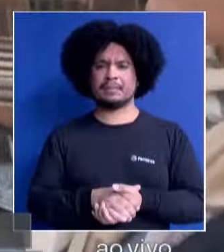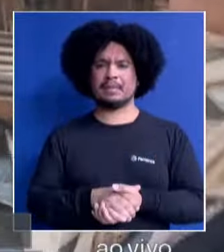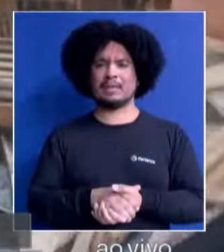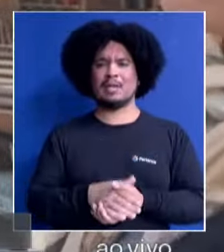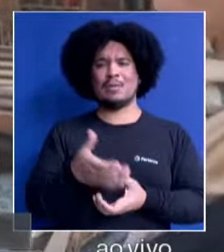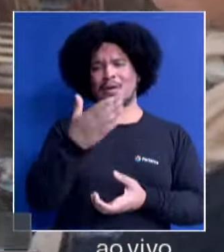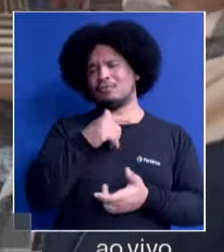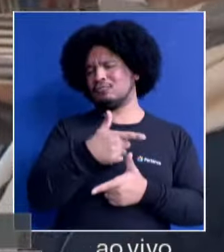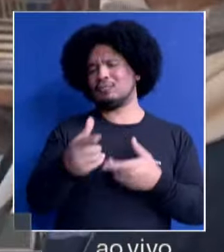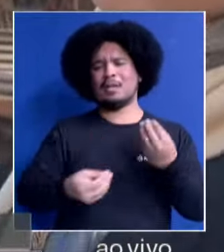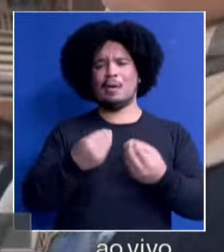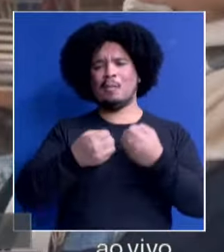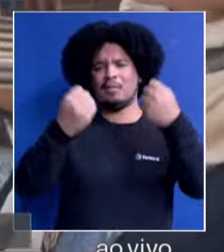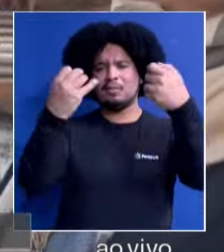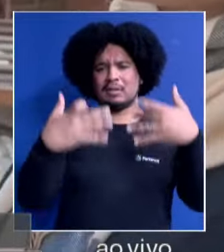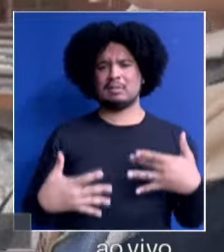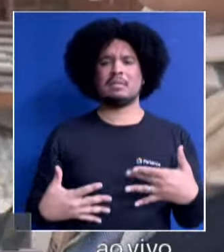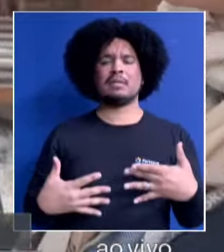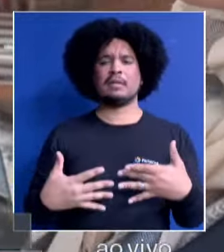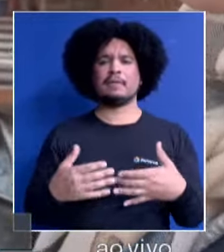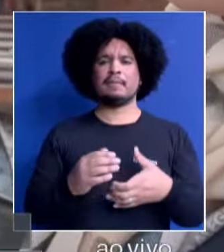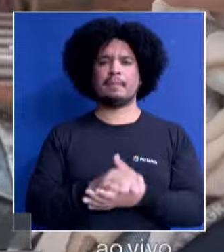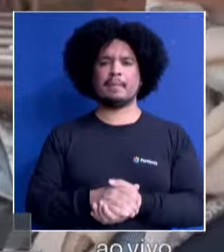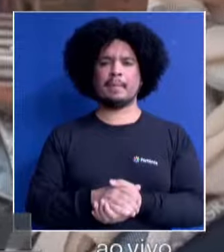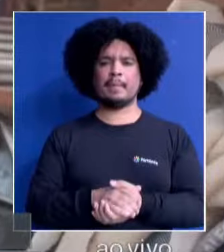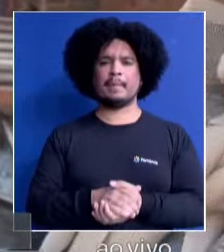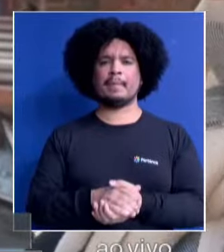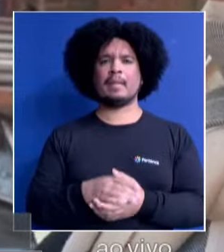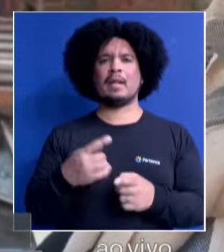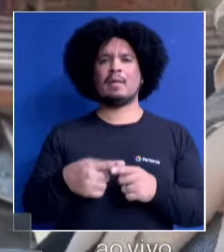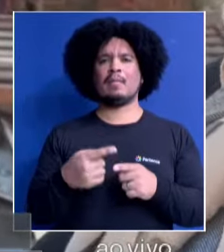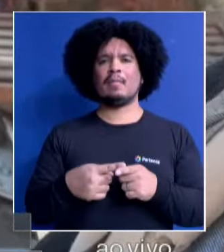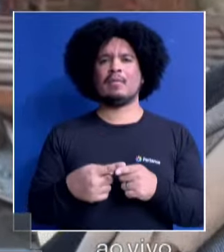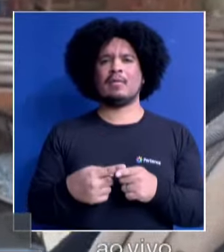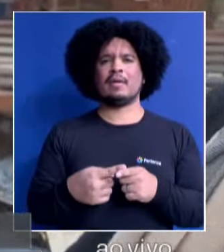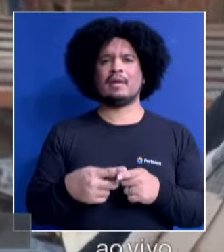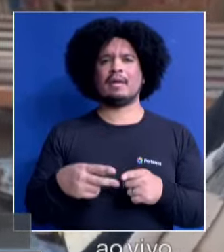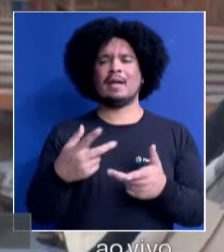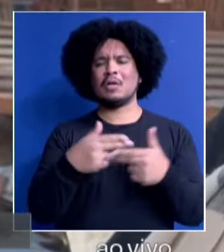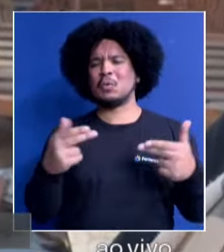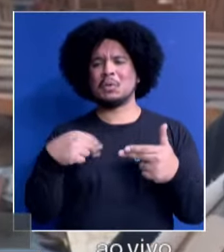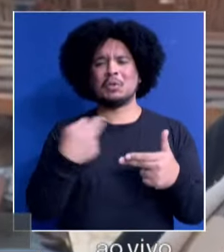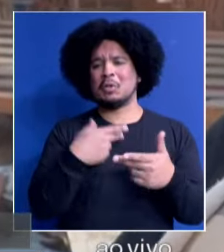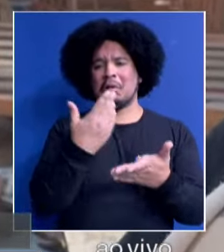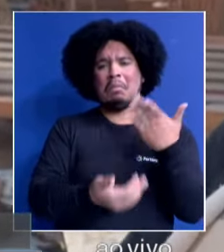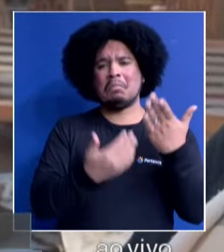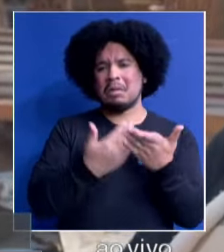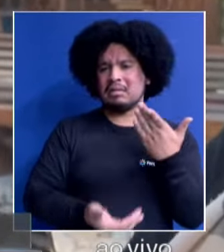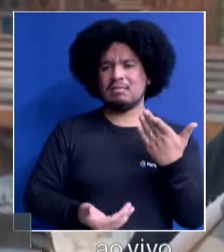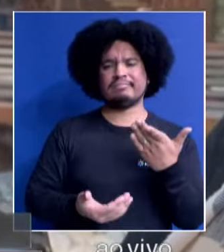acho que não tem nem palavras, sabe? Porque... Tia, minha mãe, tia, acho que desde aqui não...